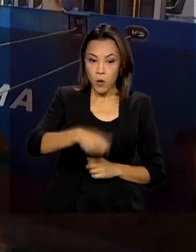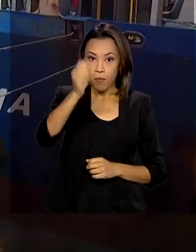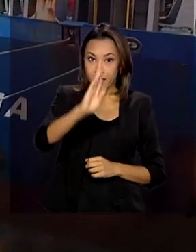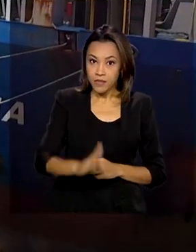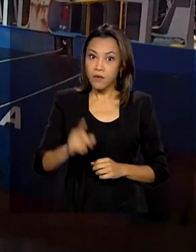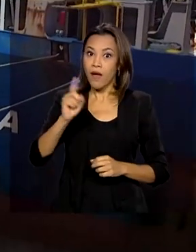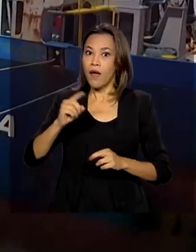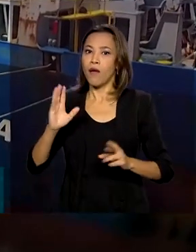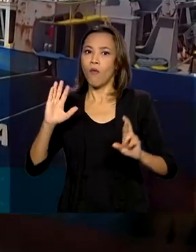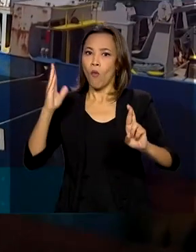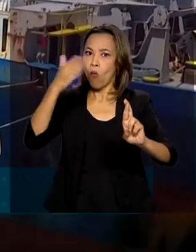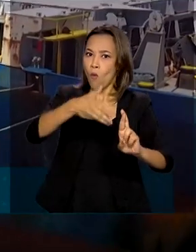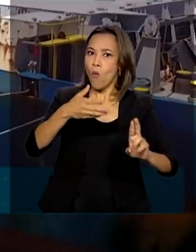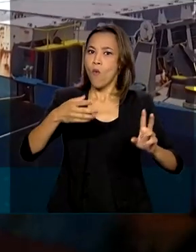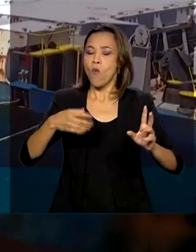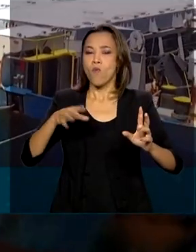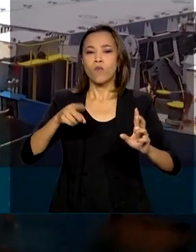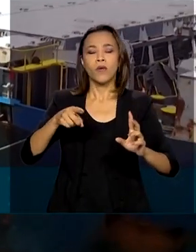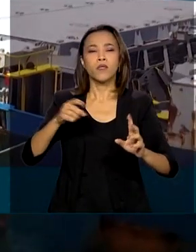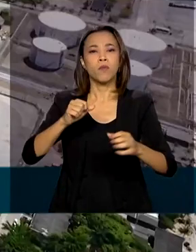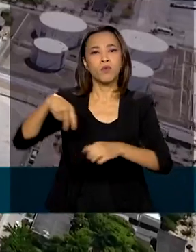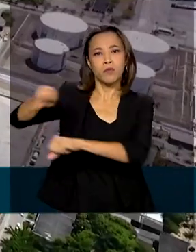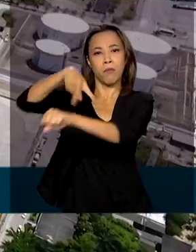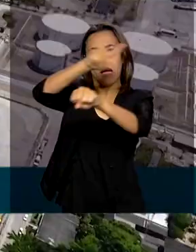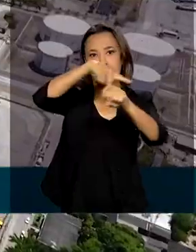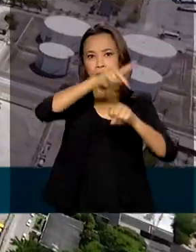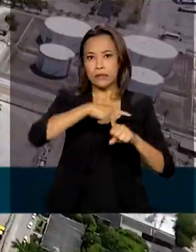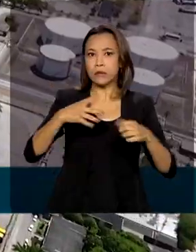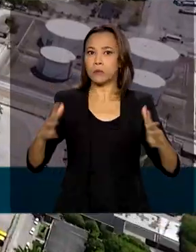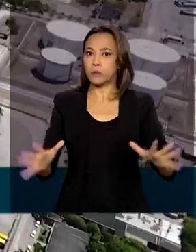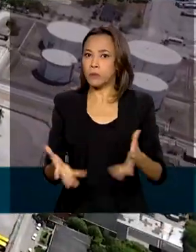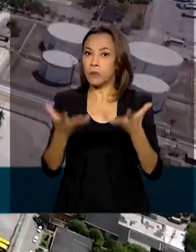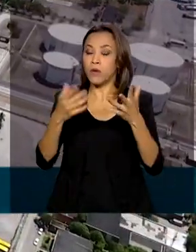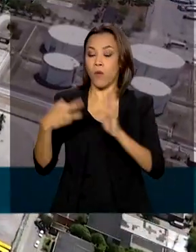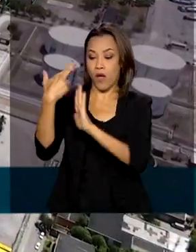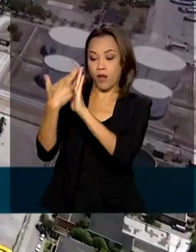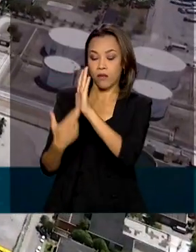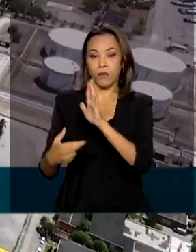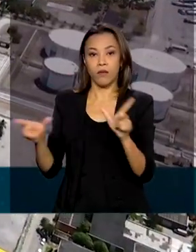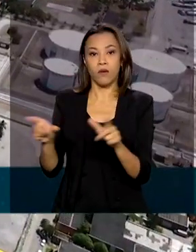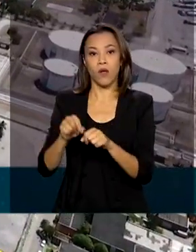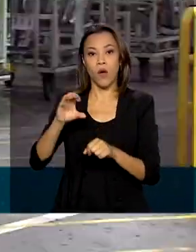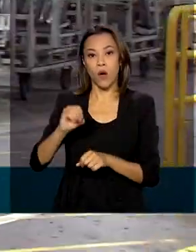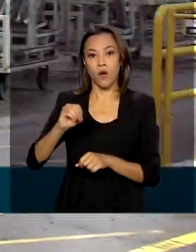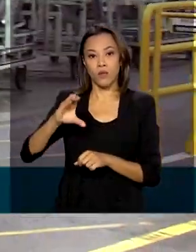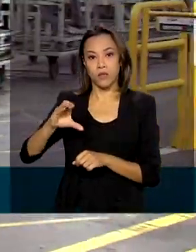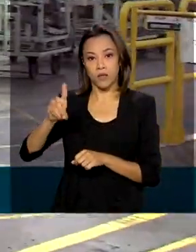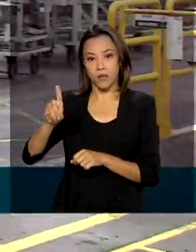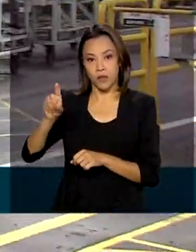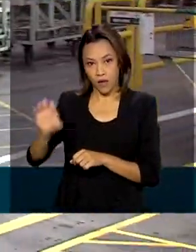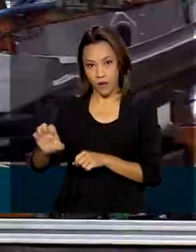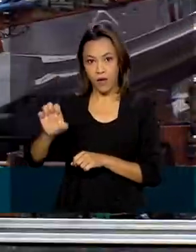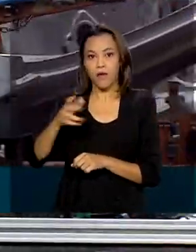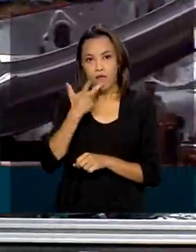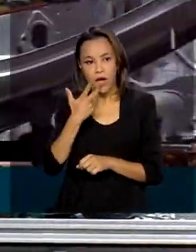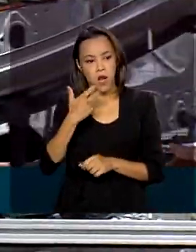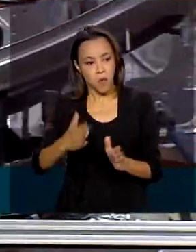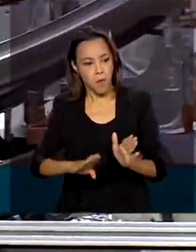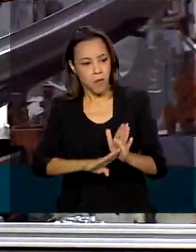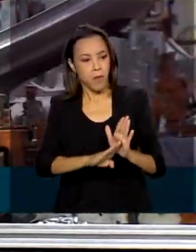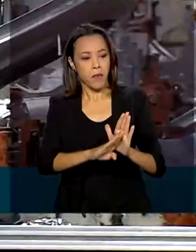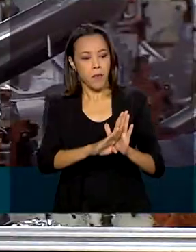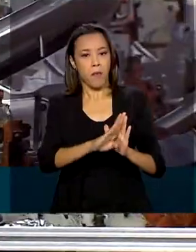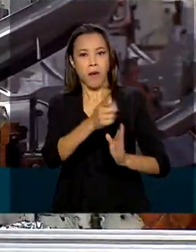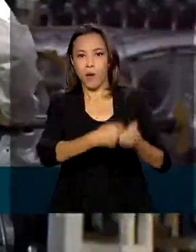destaque entre os países emergentes. O relatório da OCDE reconhece um aumento constante da economia